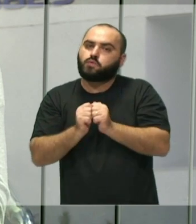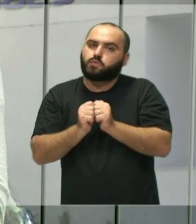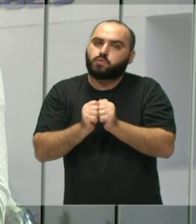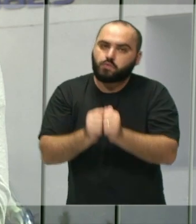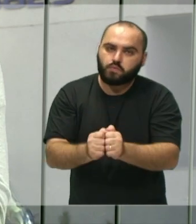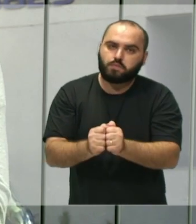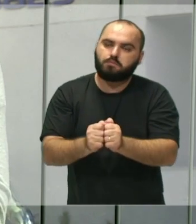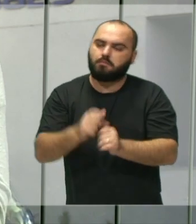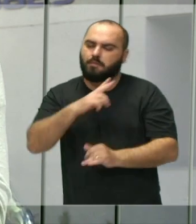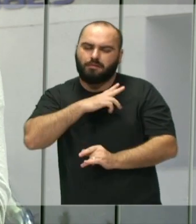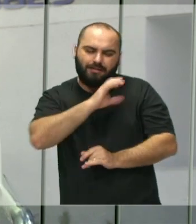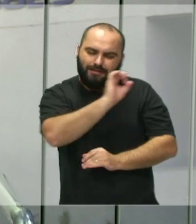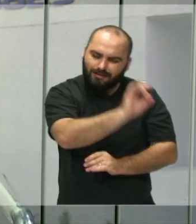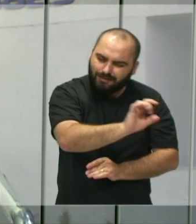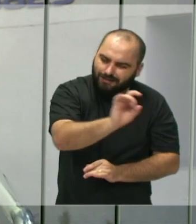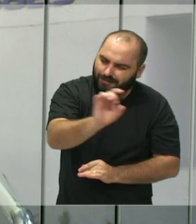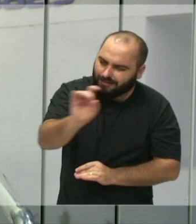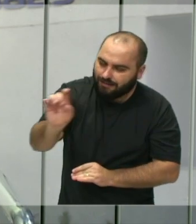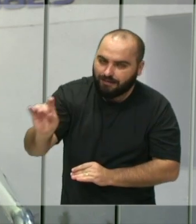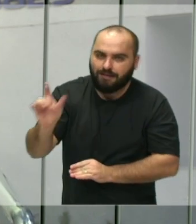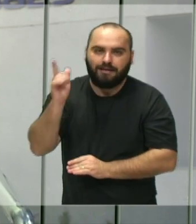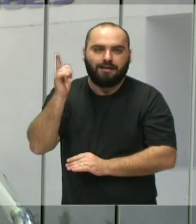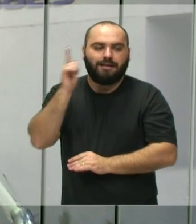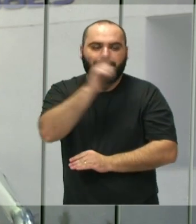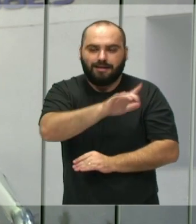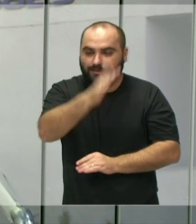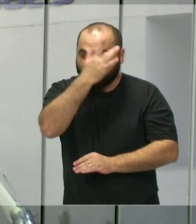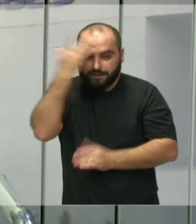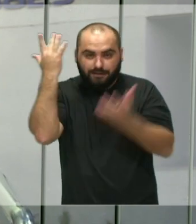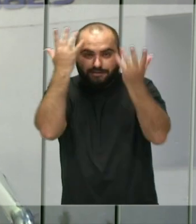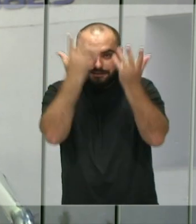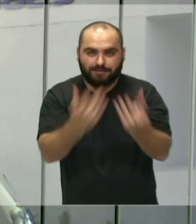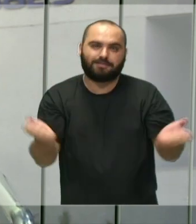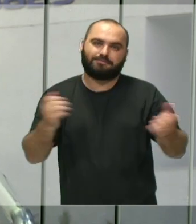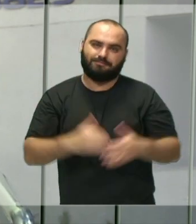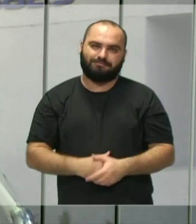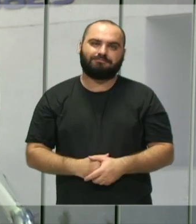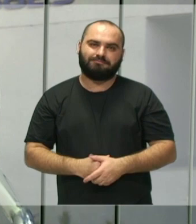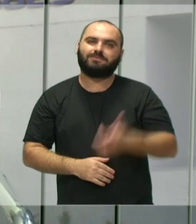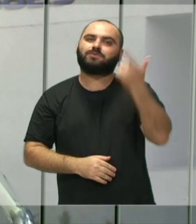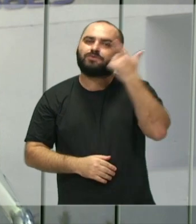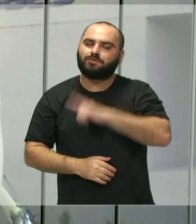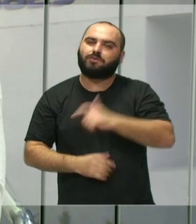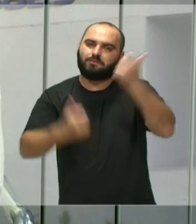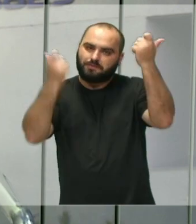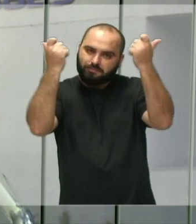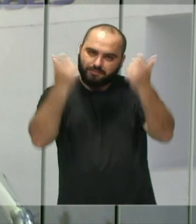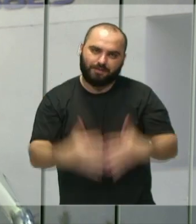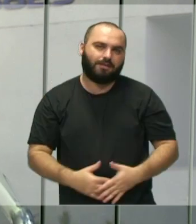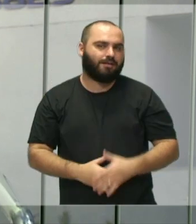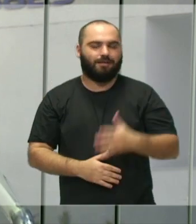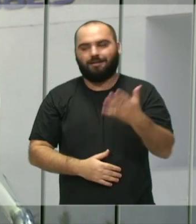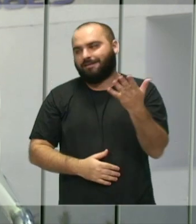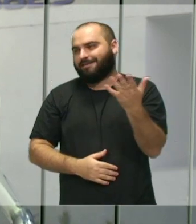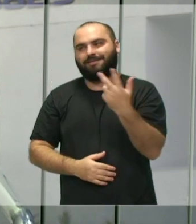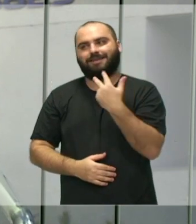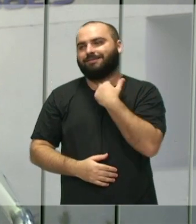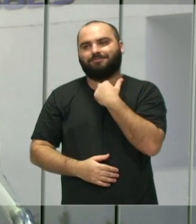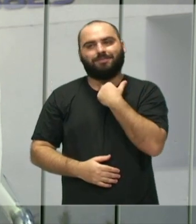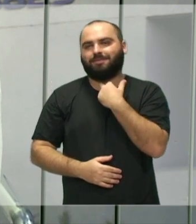para essa aceitação. Enfim, é como eu vou repetir novamente, é inaceitável, incabível,